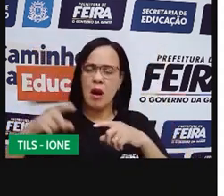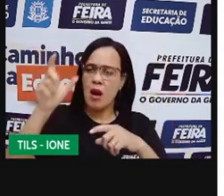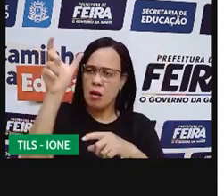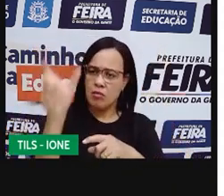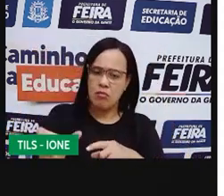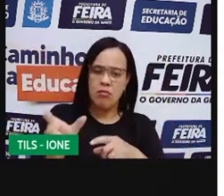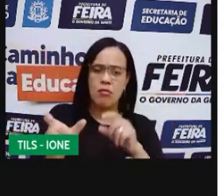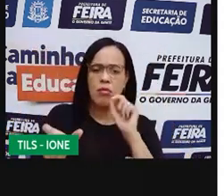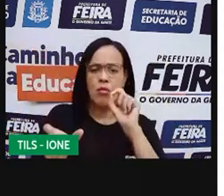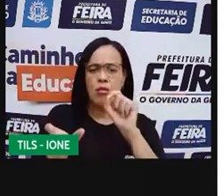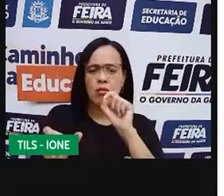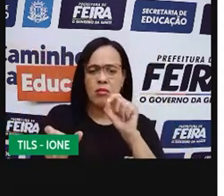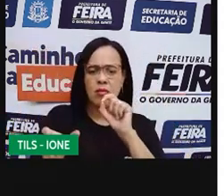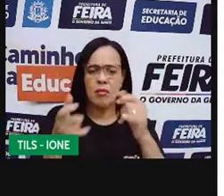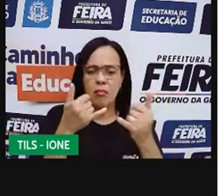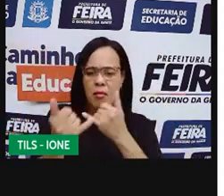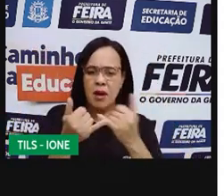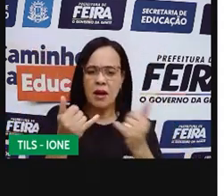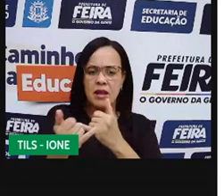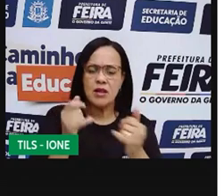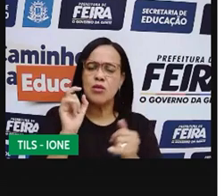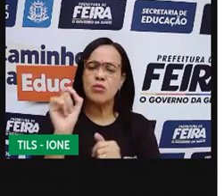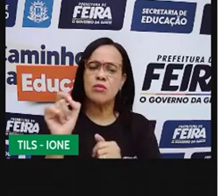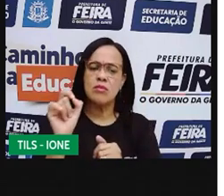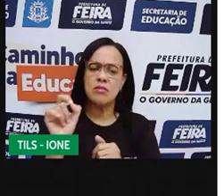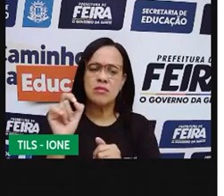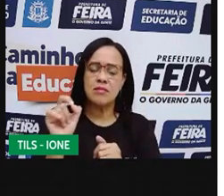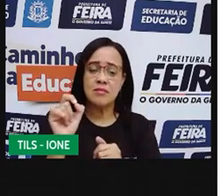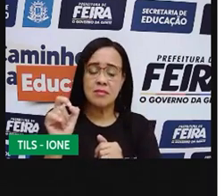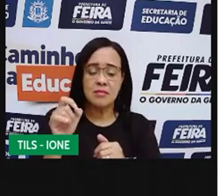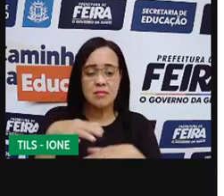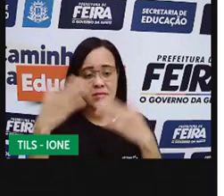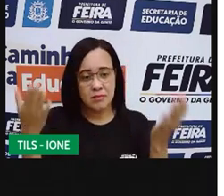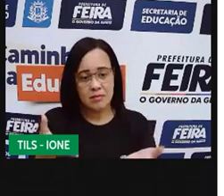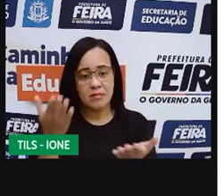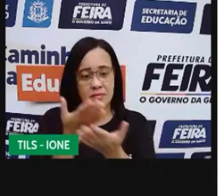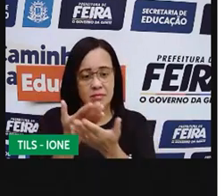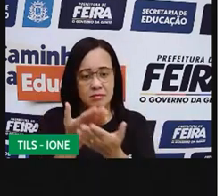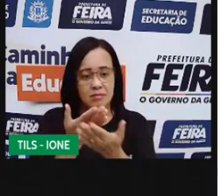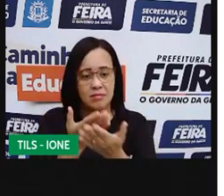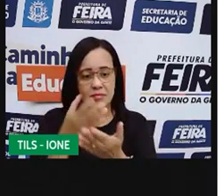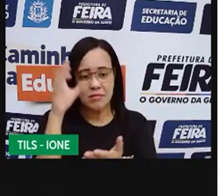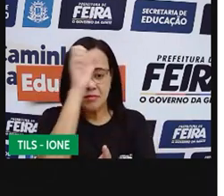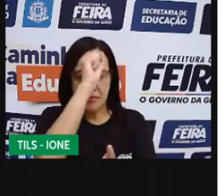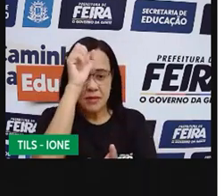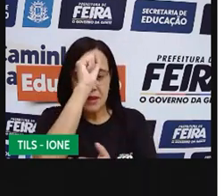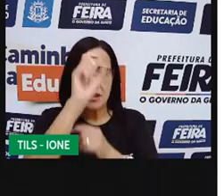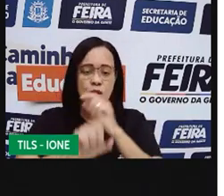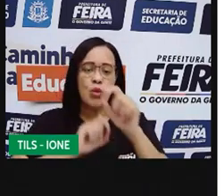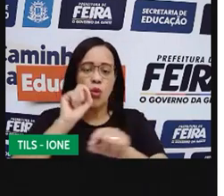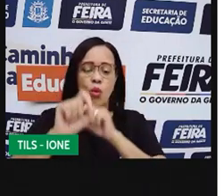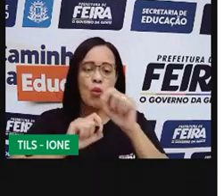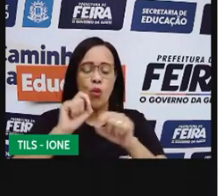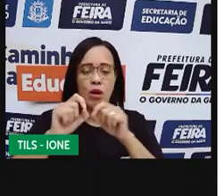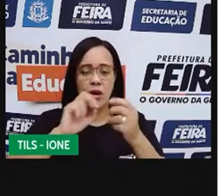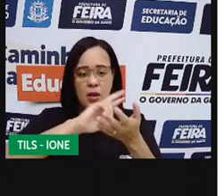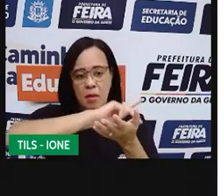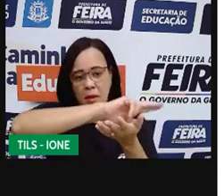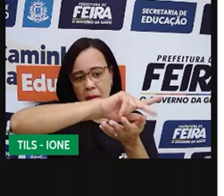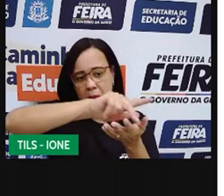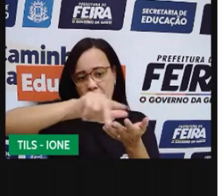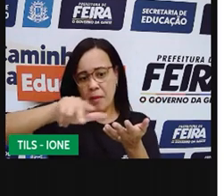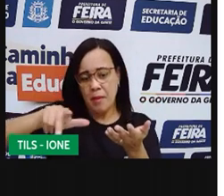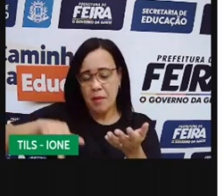Então, com essa aula de hoje, criançada, vocês vão aprender a identificar as diferenças